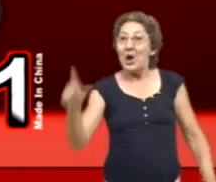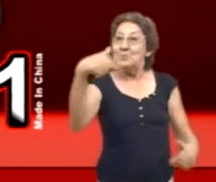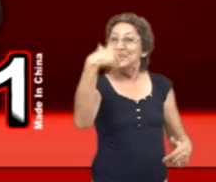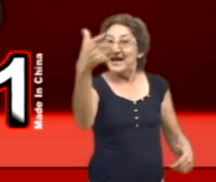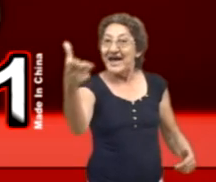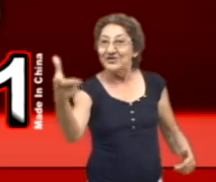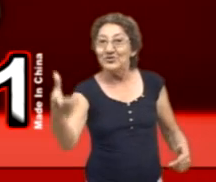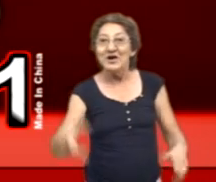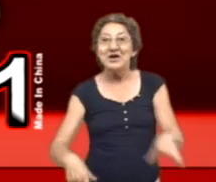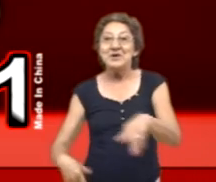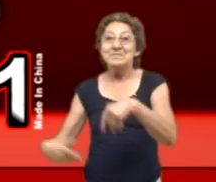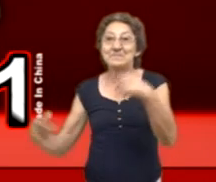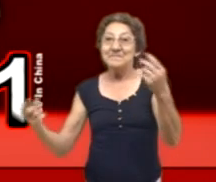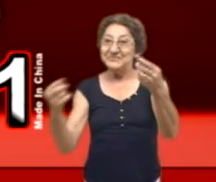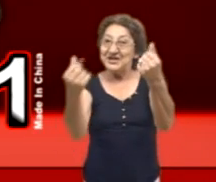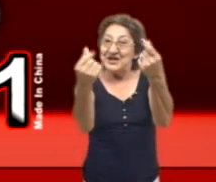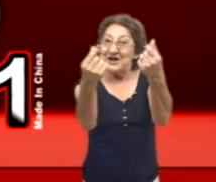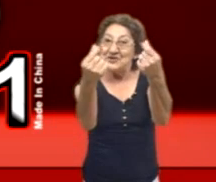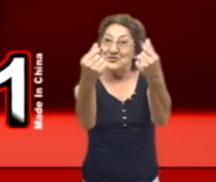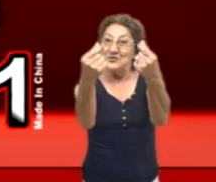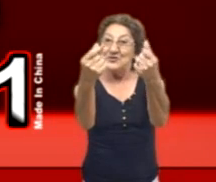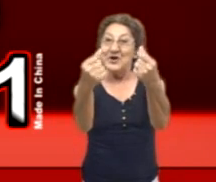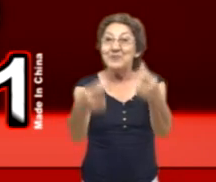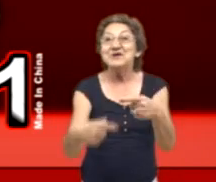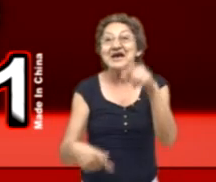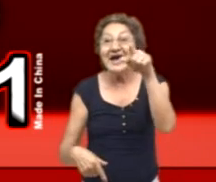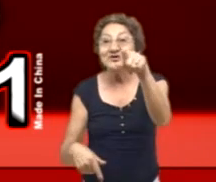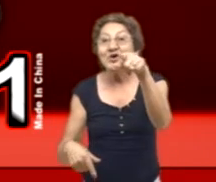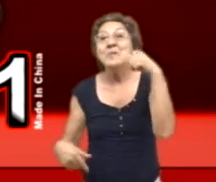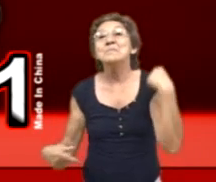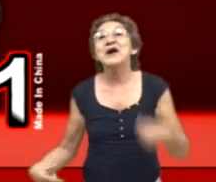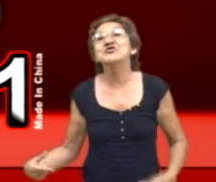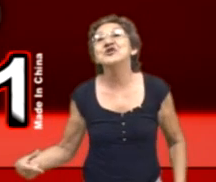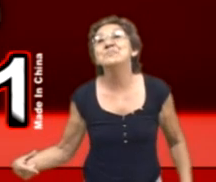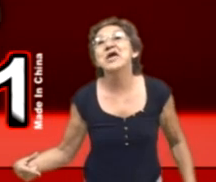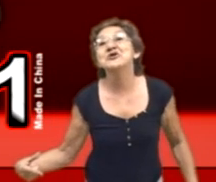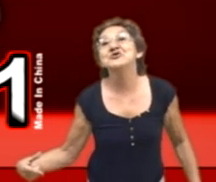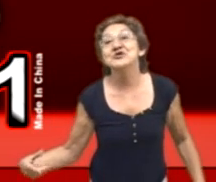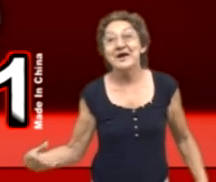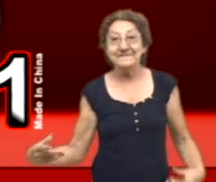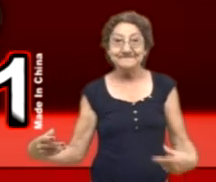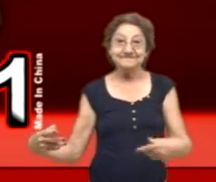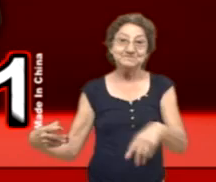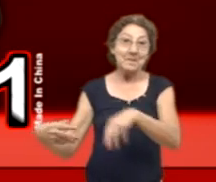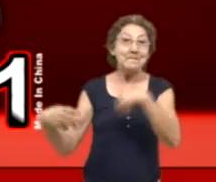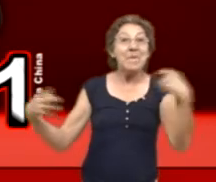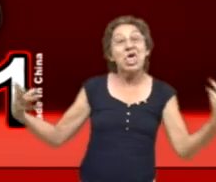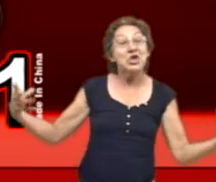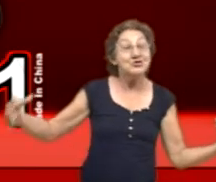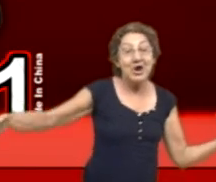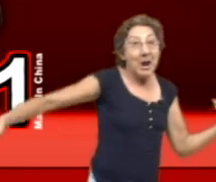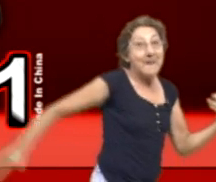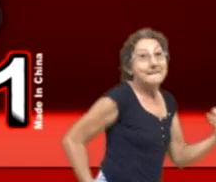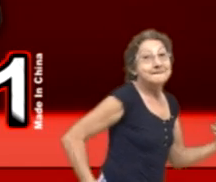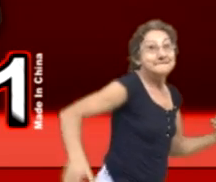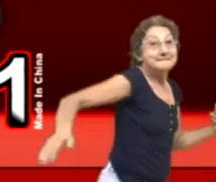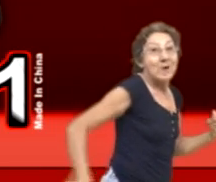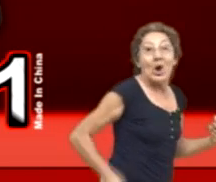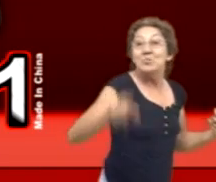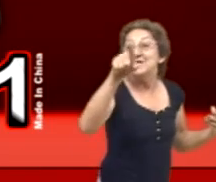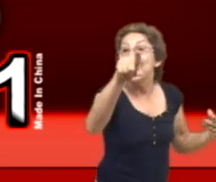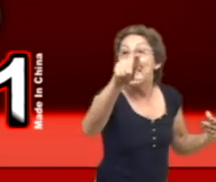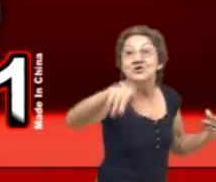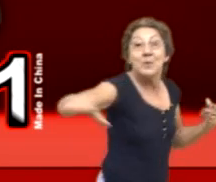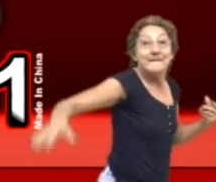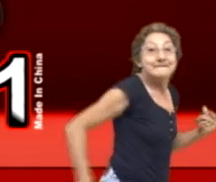Zizung. E eu também tenho controle remoto universal. Eu tenho o tênis da Nike, da Puma, da Puma, da Nike,